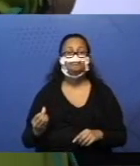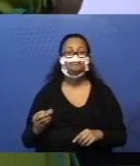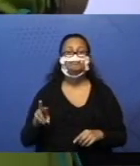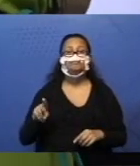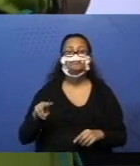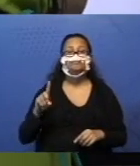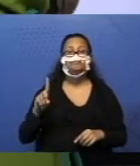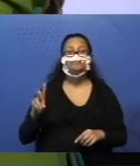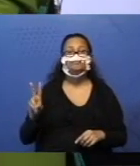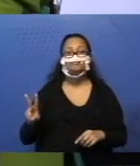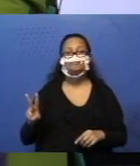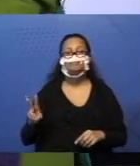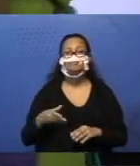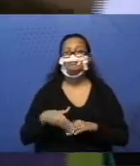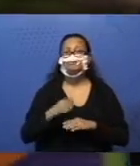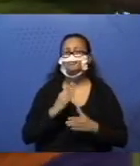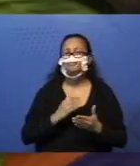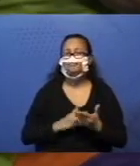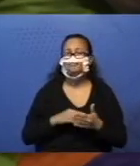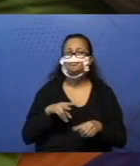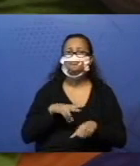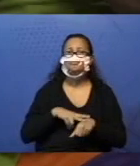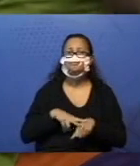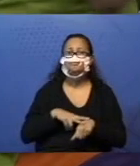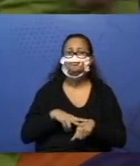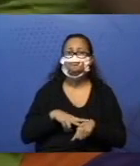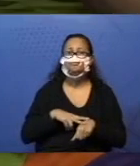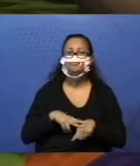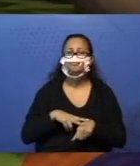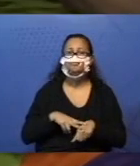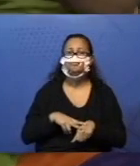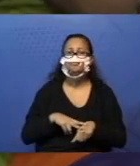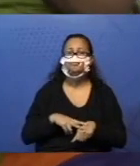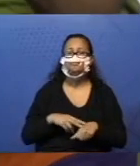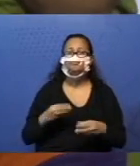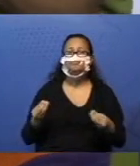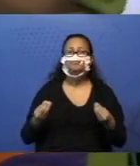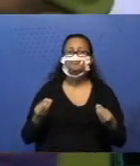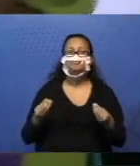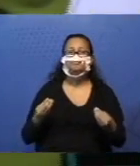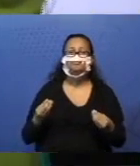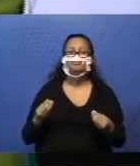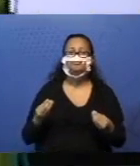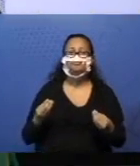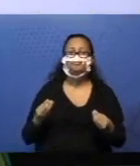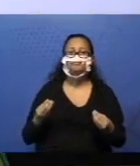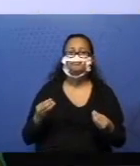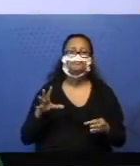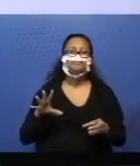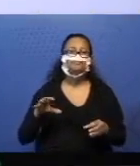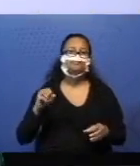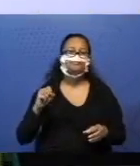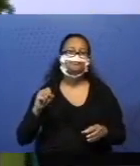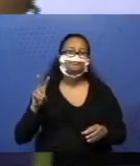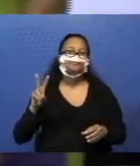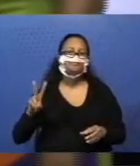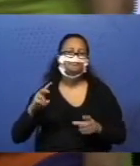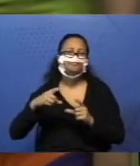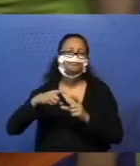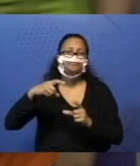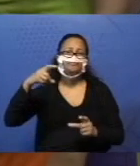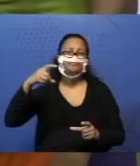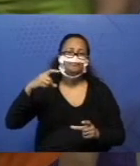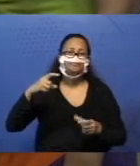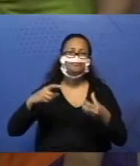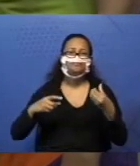vai ficar tudo verdinho. Como se eu tivesse pego duas barrinhas de valor 6 e tivesse colado aqui